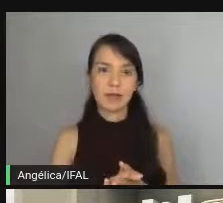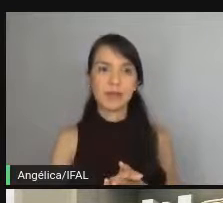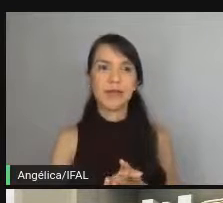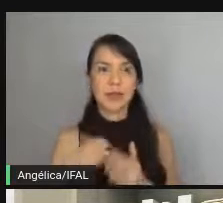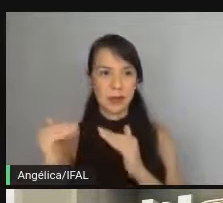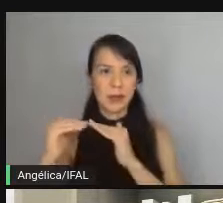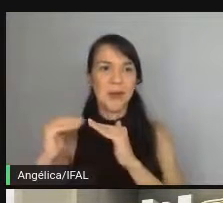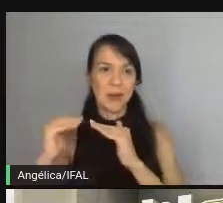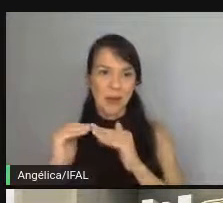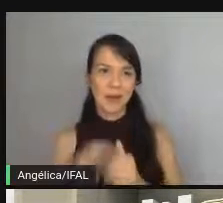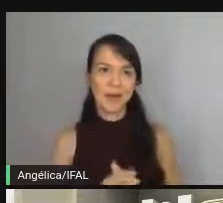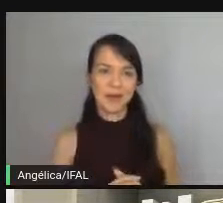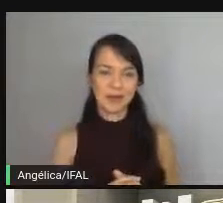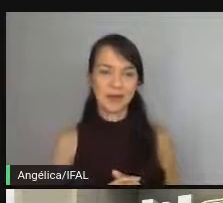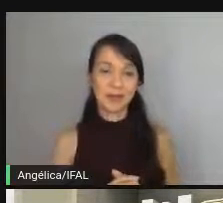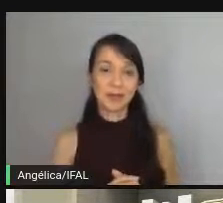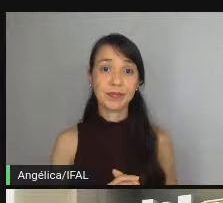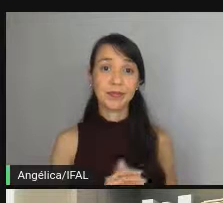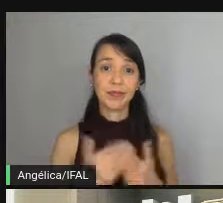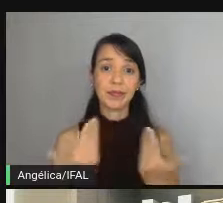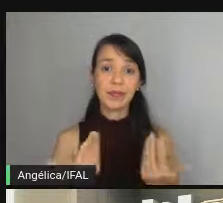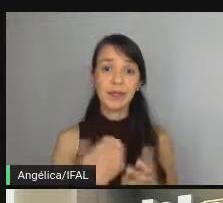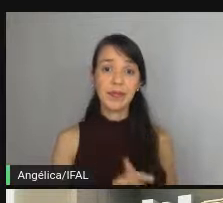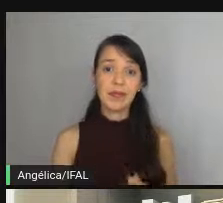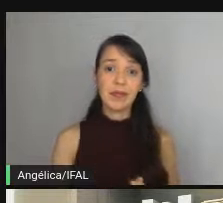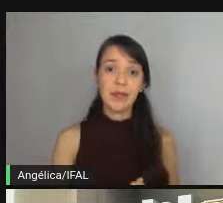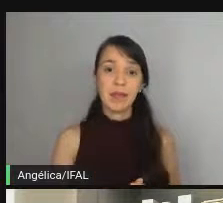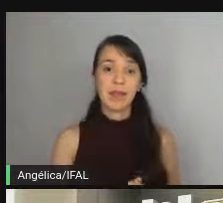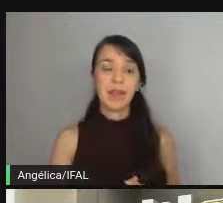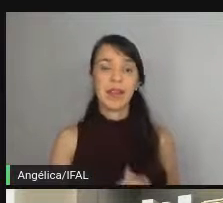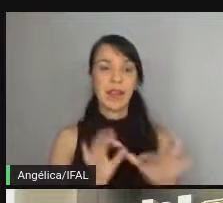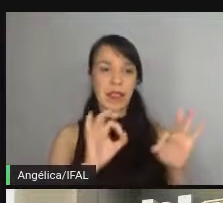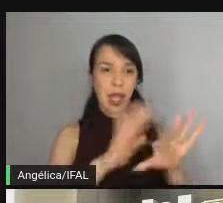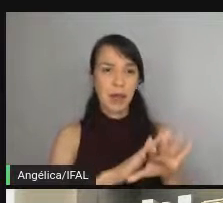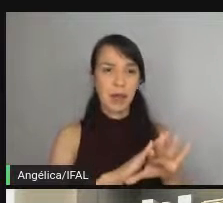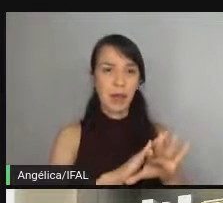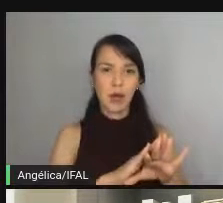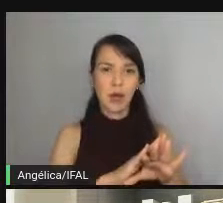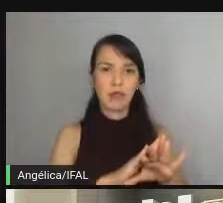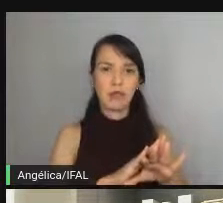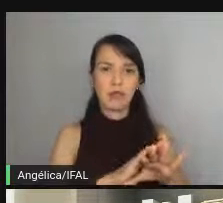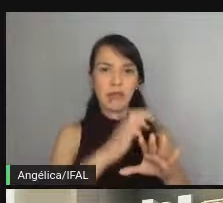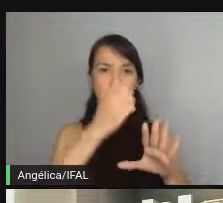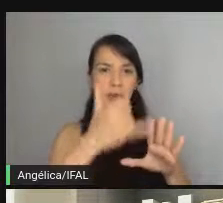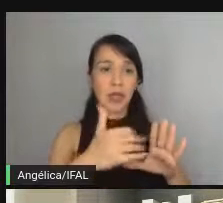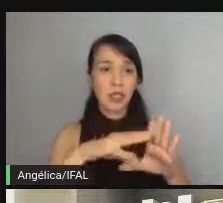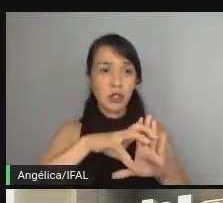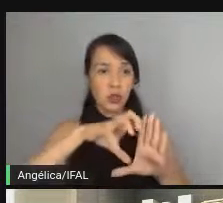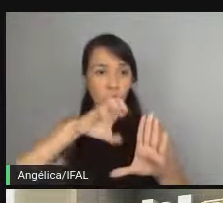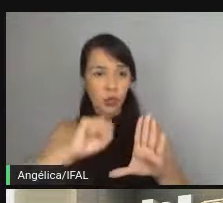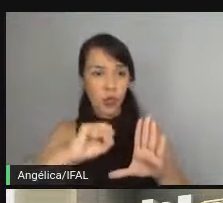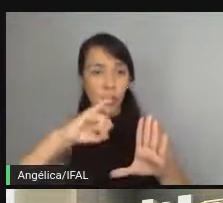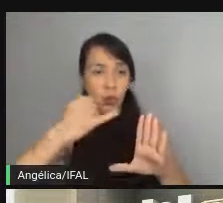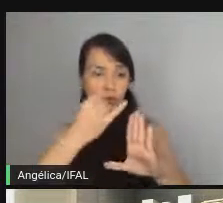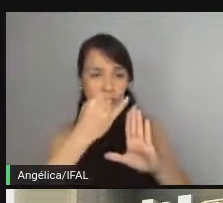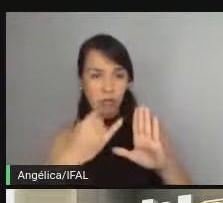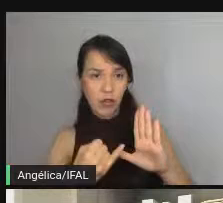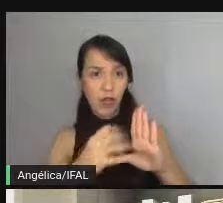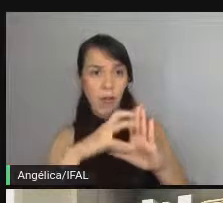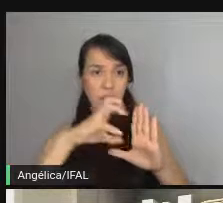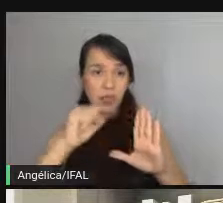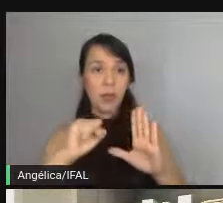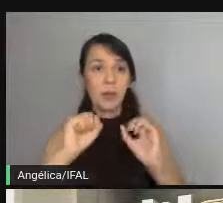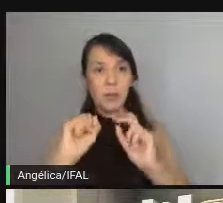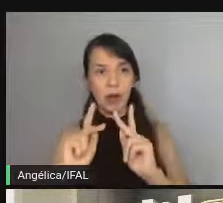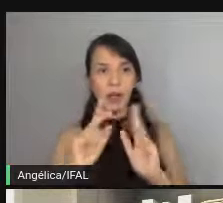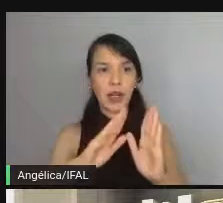Concordo plenamente. Então, assim, terminou a expectativa, a gente tirou o máximo de proveito das informações. Beleza, a gente